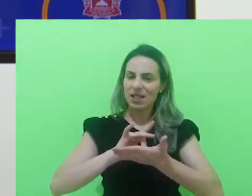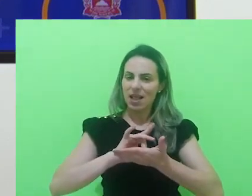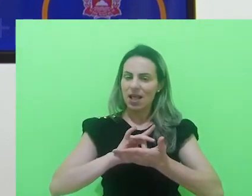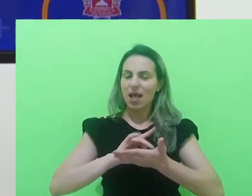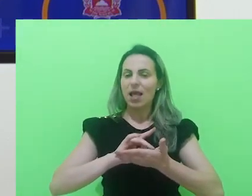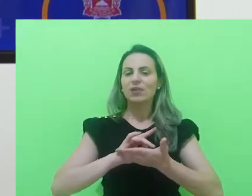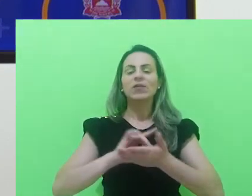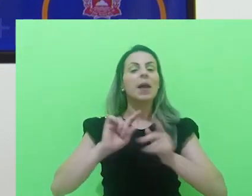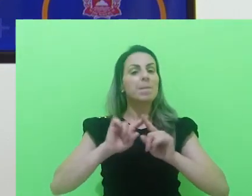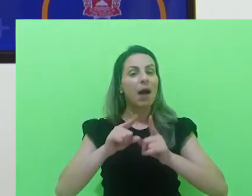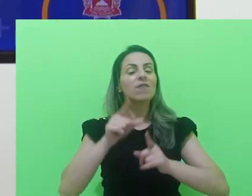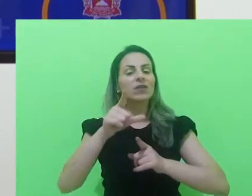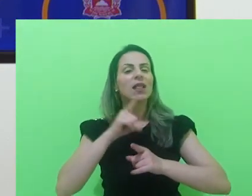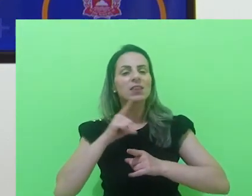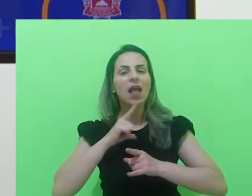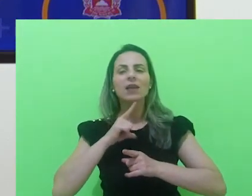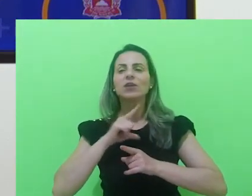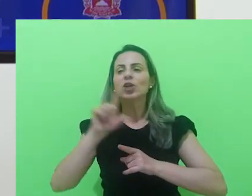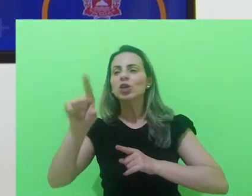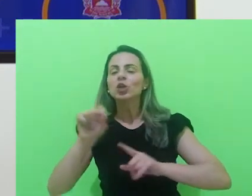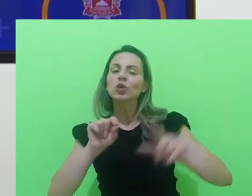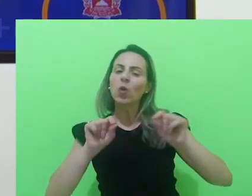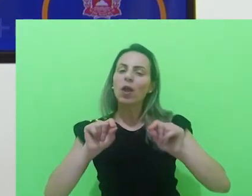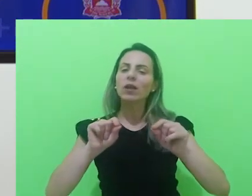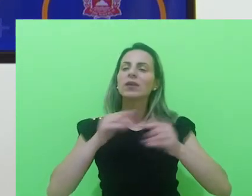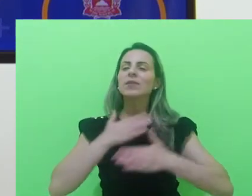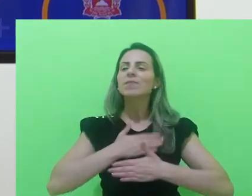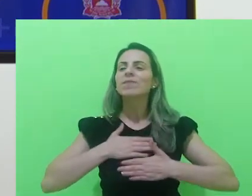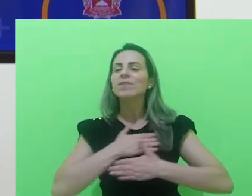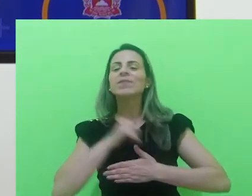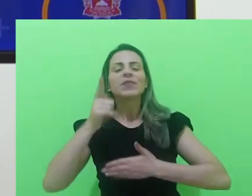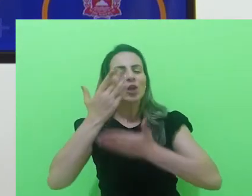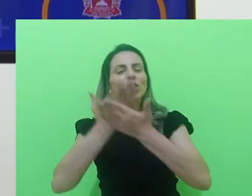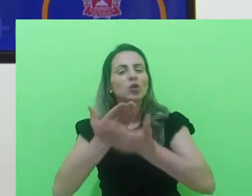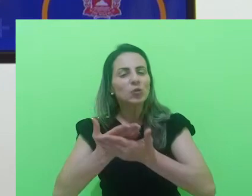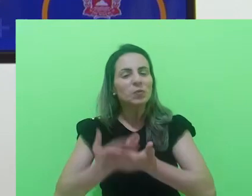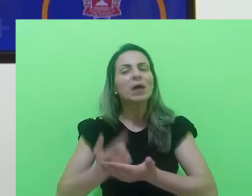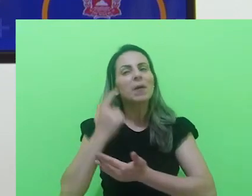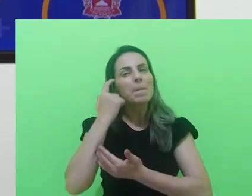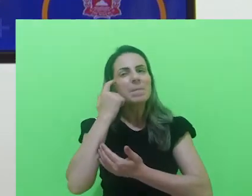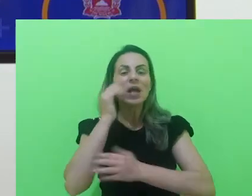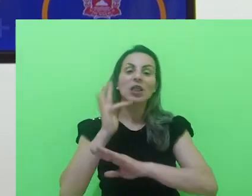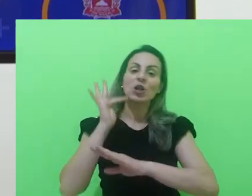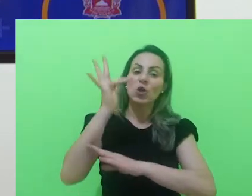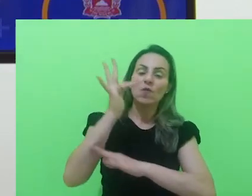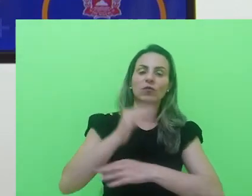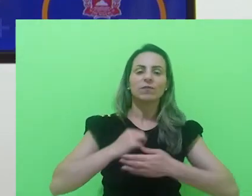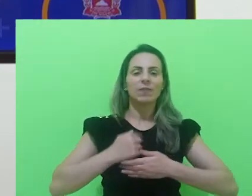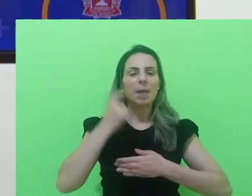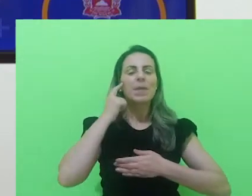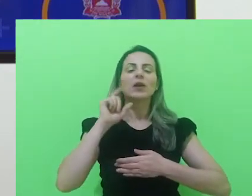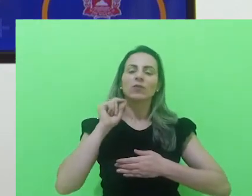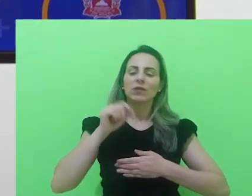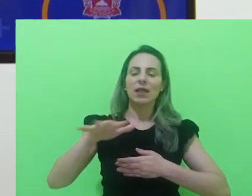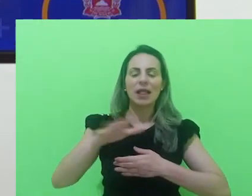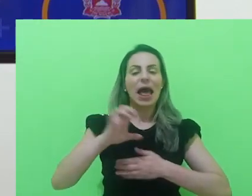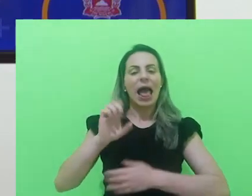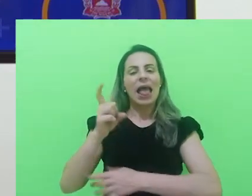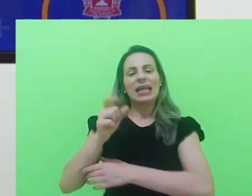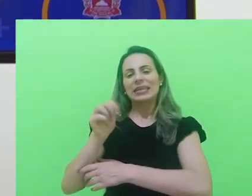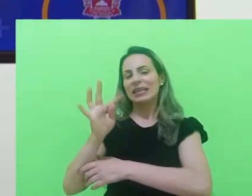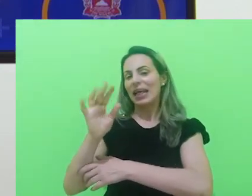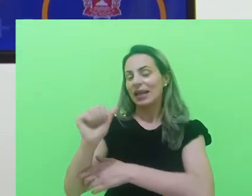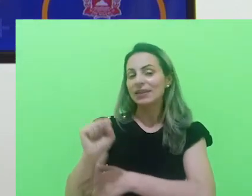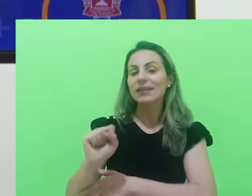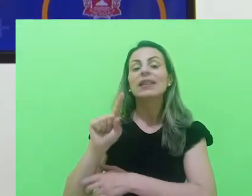entanto, você vai também estudar coisas que você gostaria de fazer no futuro. Imagine que você vai para a área de Exatas, você vai ter lá